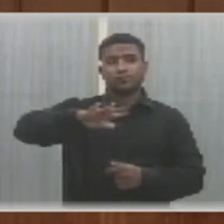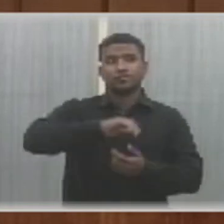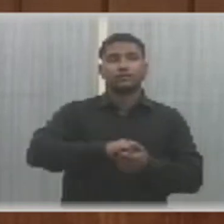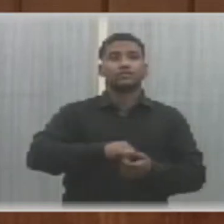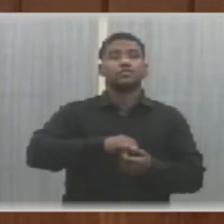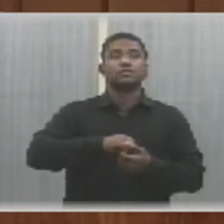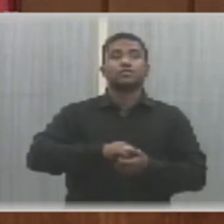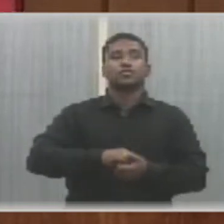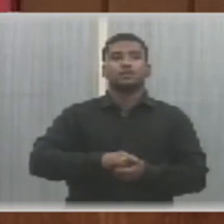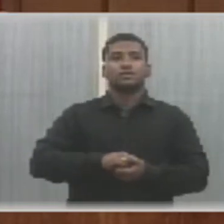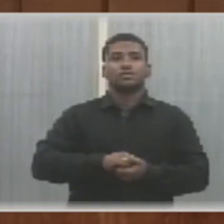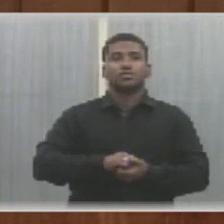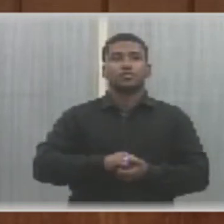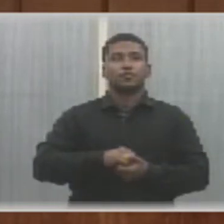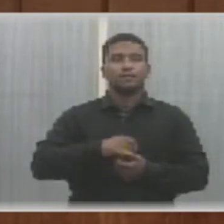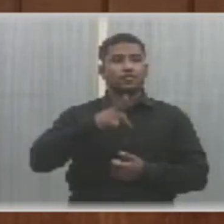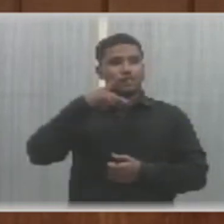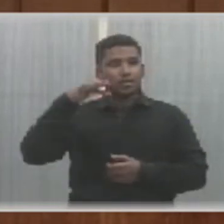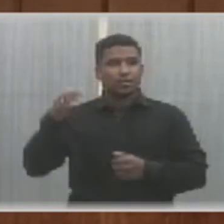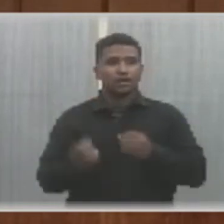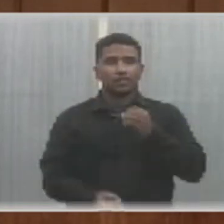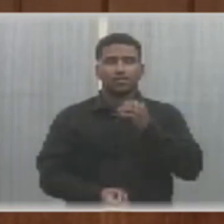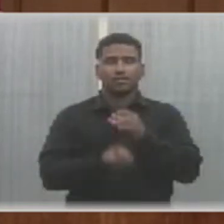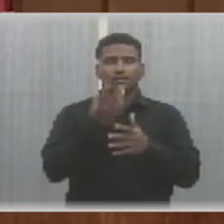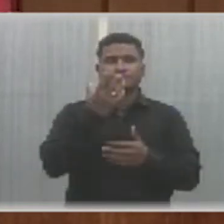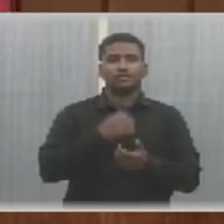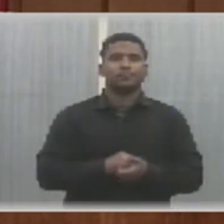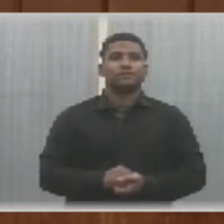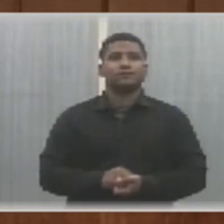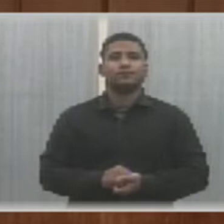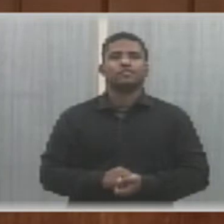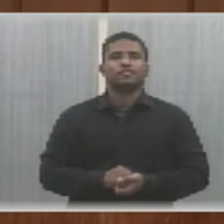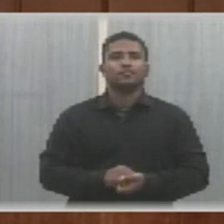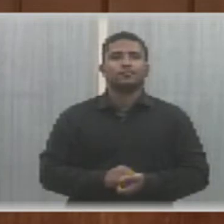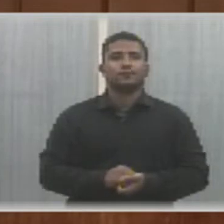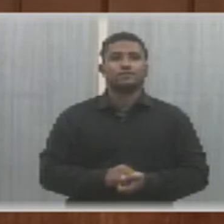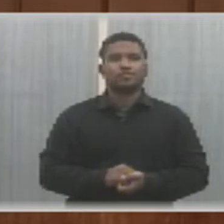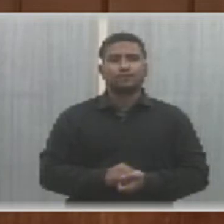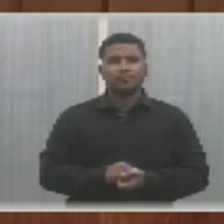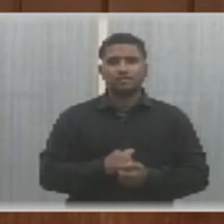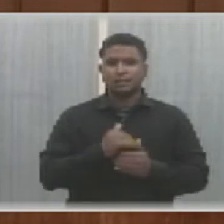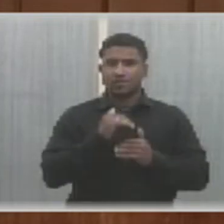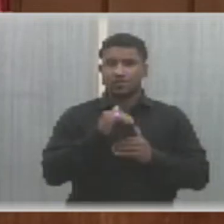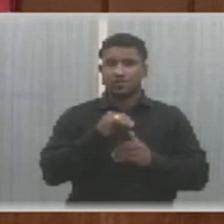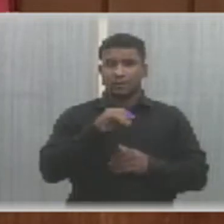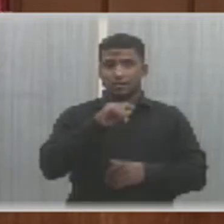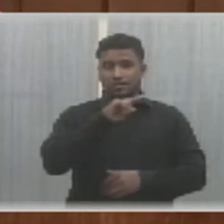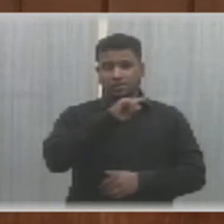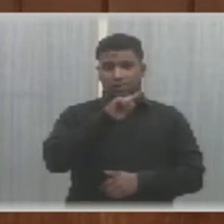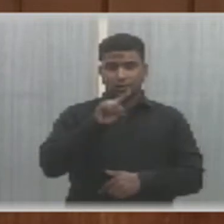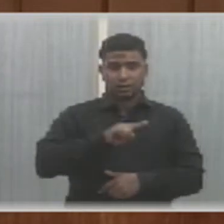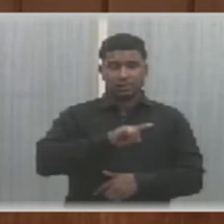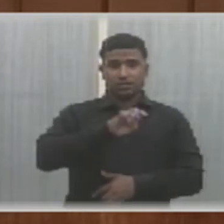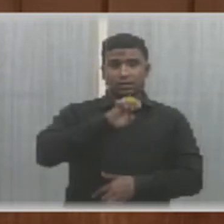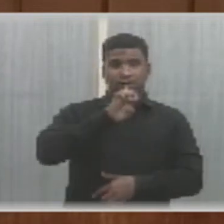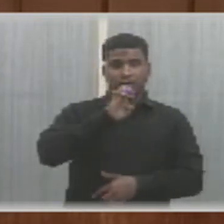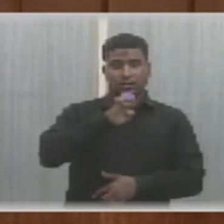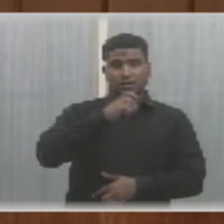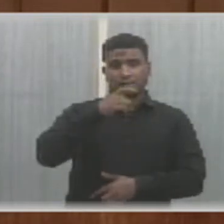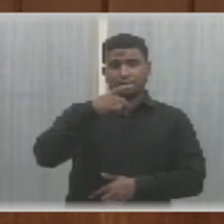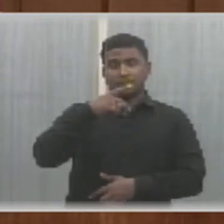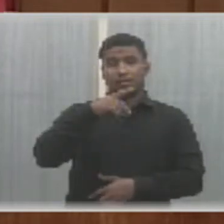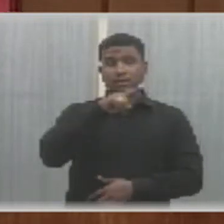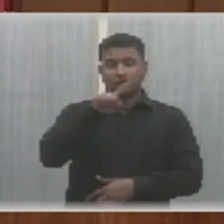Parnaíba e cria o Conselho de Desenvolvimento da região metropolitana de Parnaíba e das outras